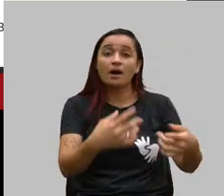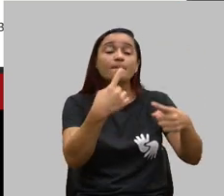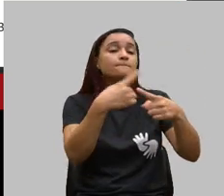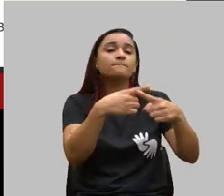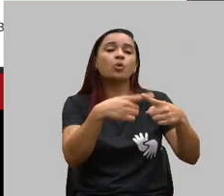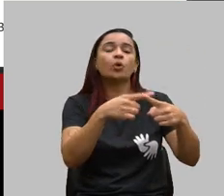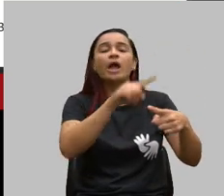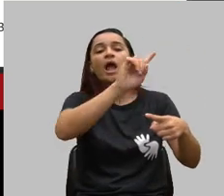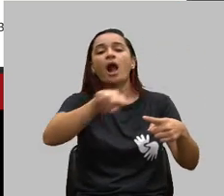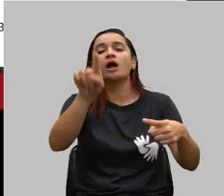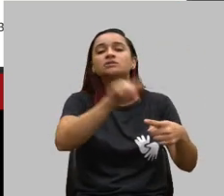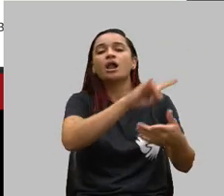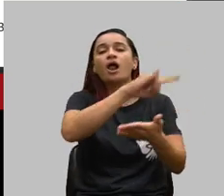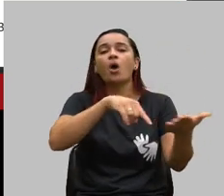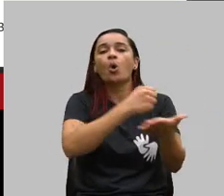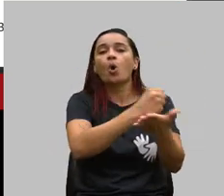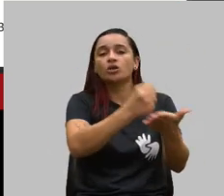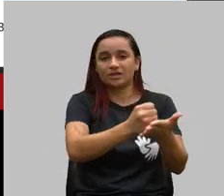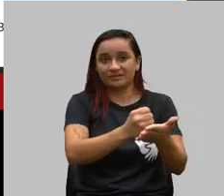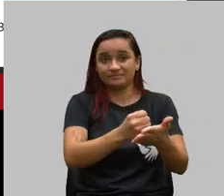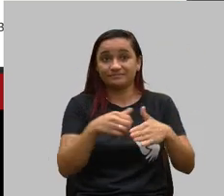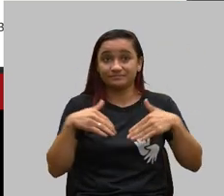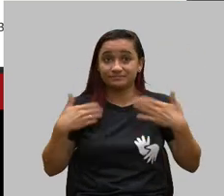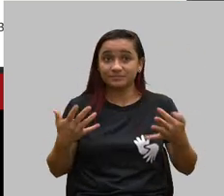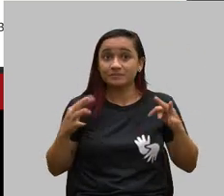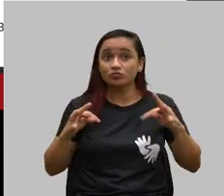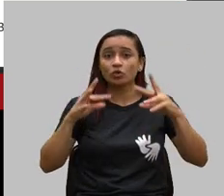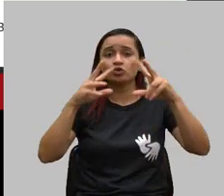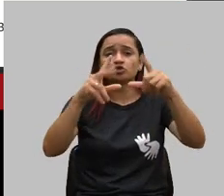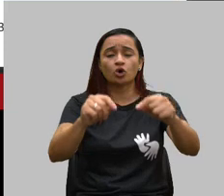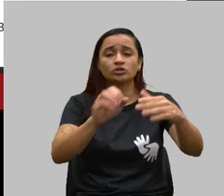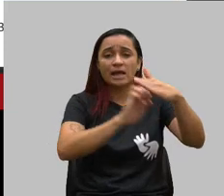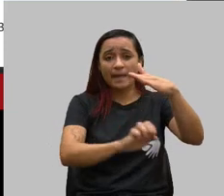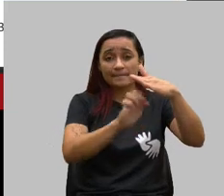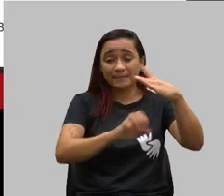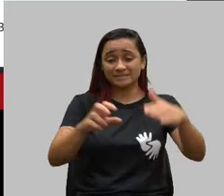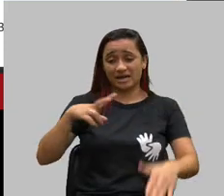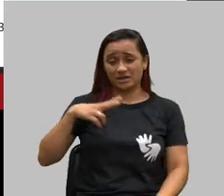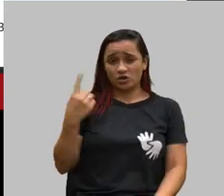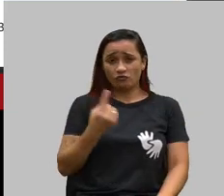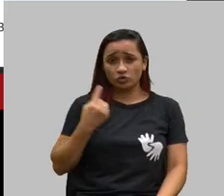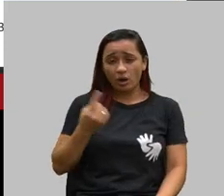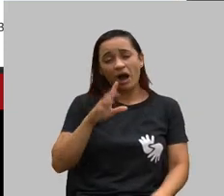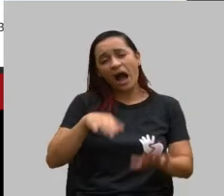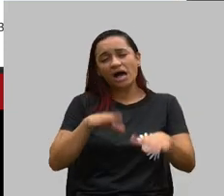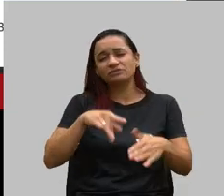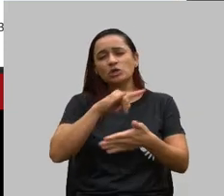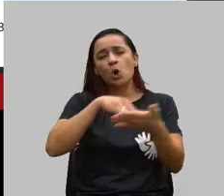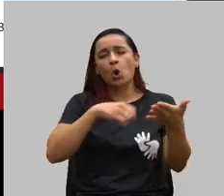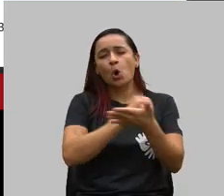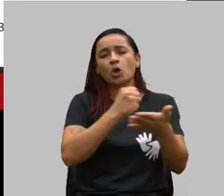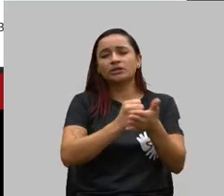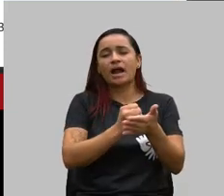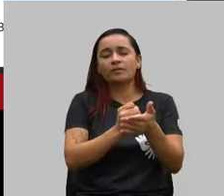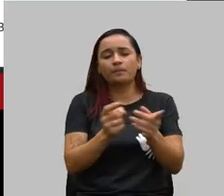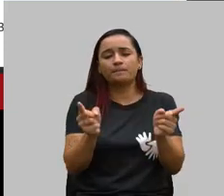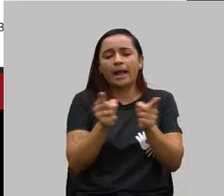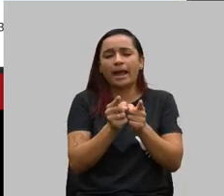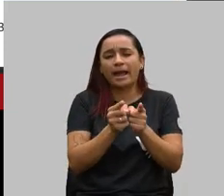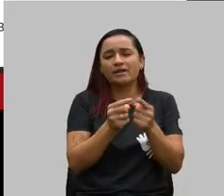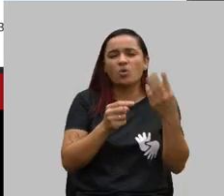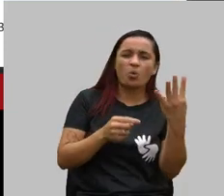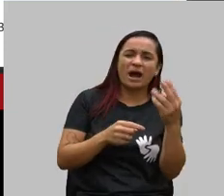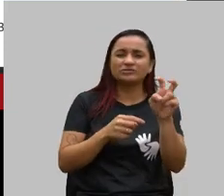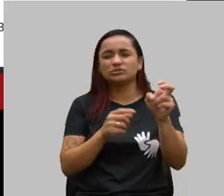contrato então nos casos dos empresários individuais que são aqueles contratos pequenos em geral com 4 e 5 vidas a regra é essa